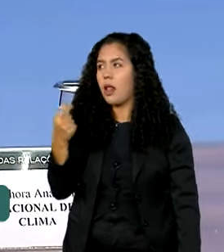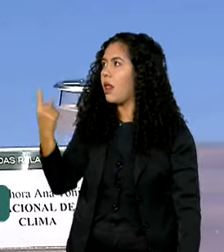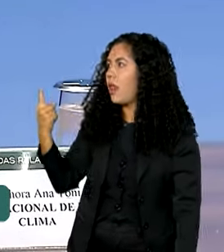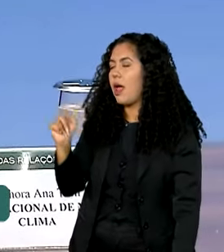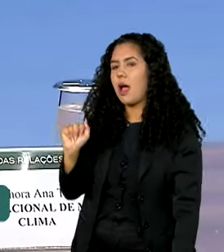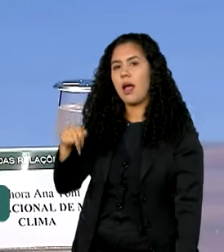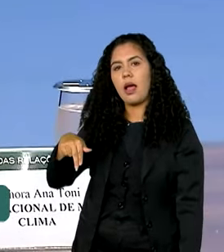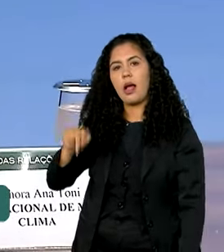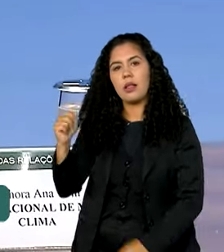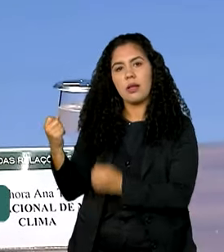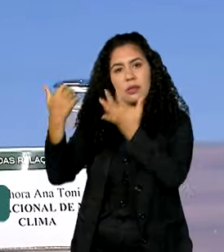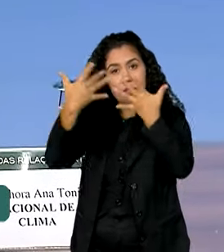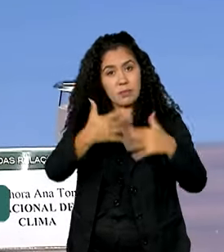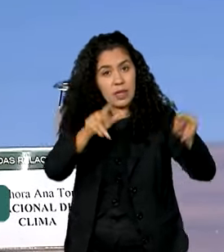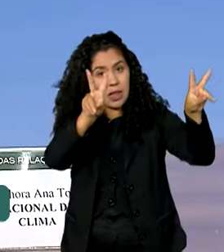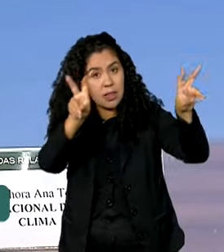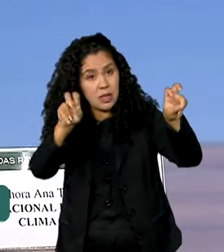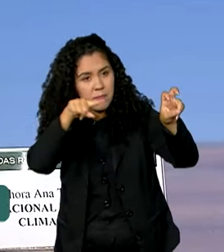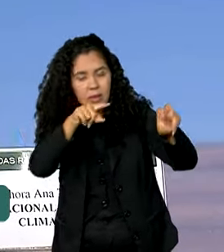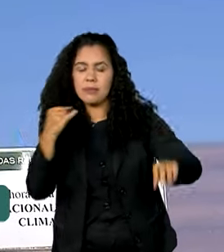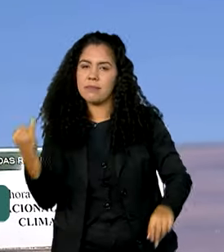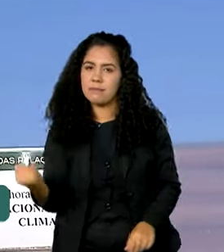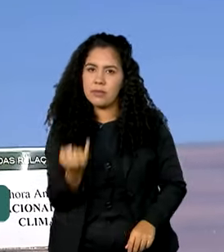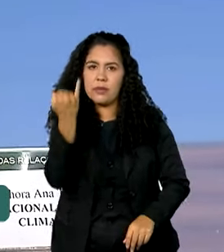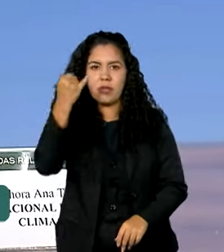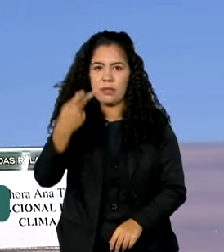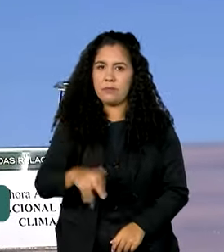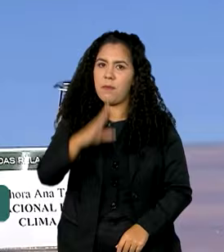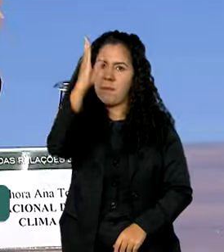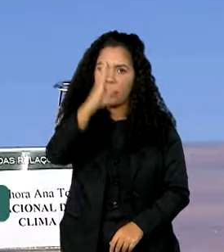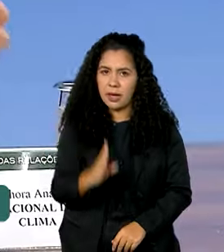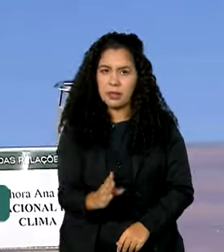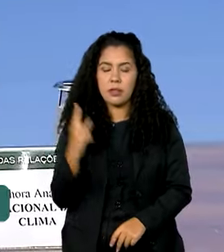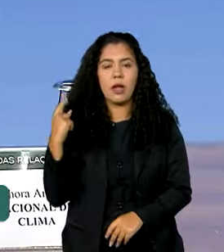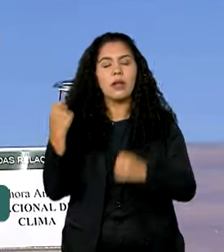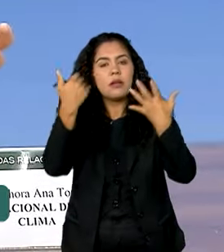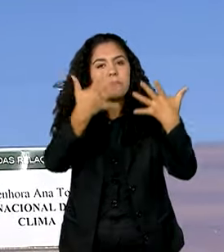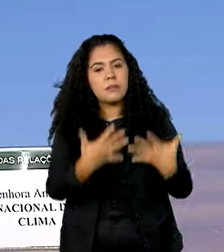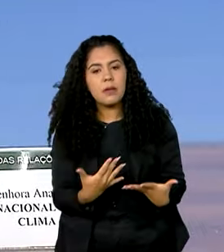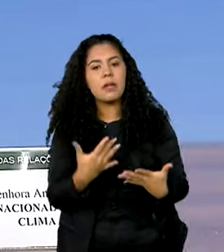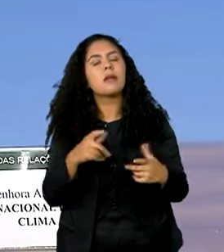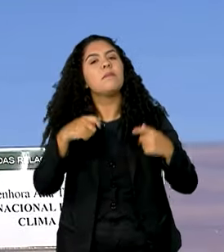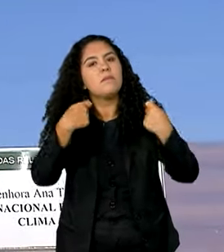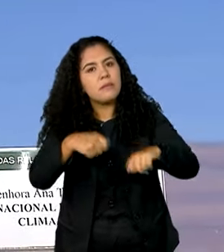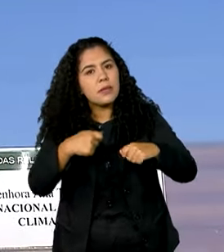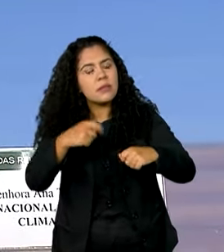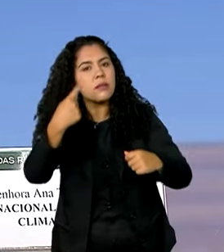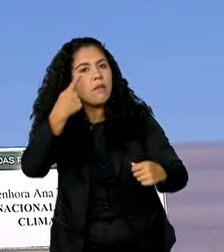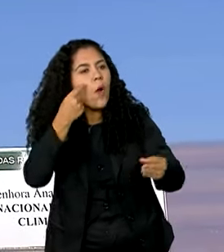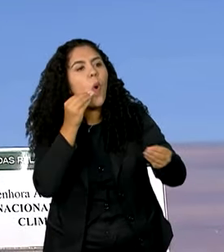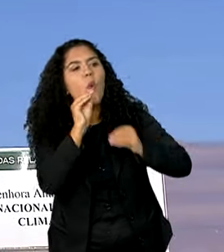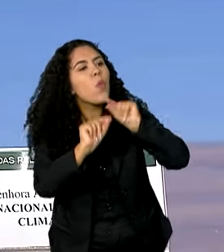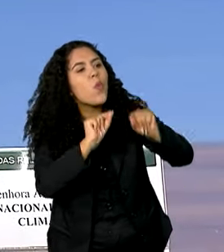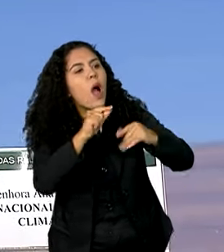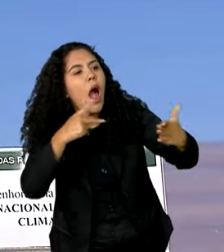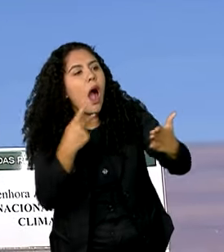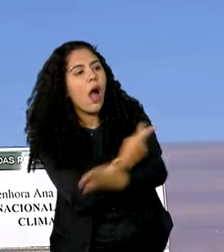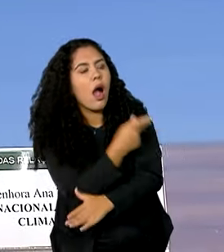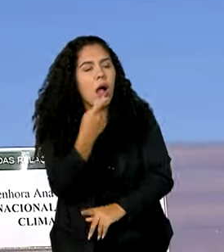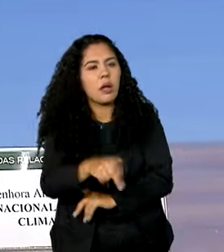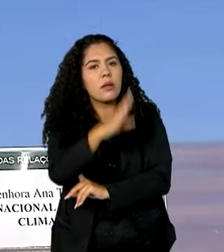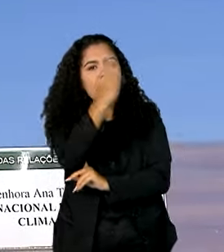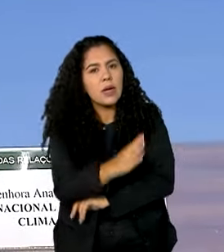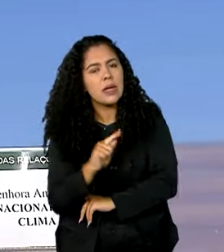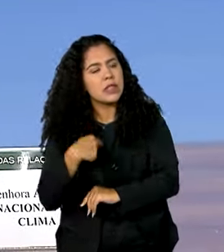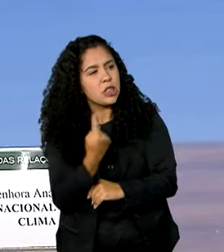esse é um tema de grande relevância para o Brasil. Tem uma relação direta com o que está acontecendo no Brasil, né? Então, enquanto a gente está